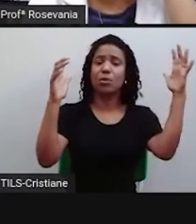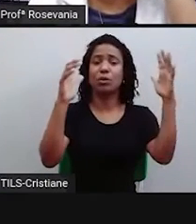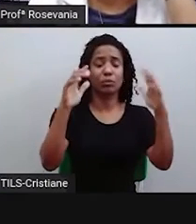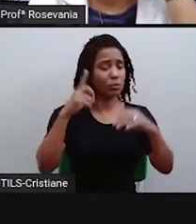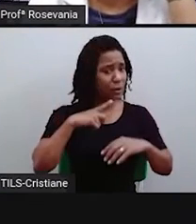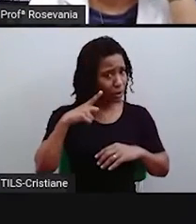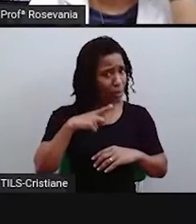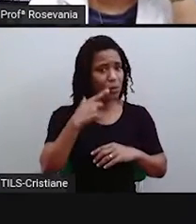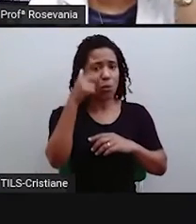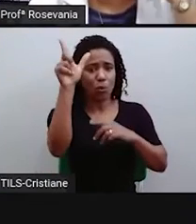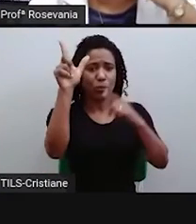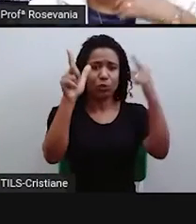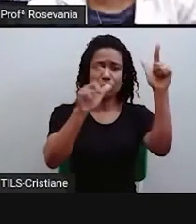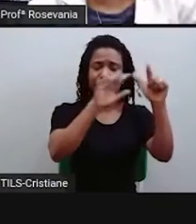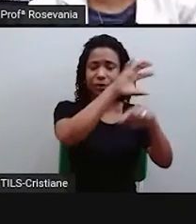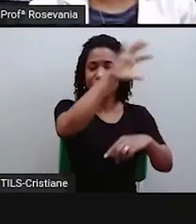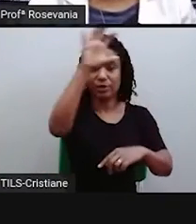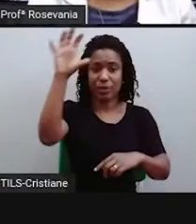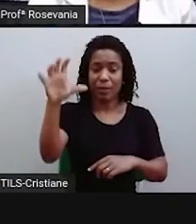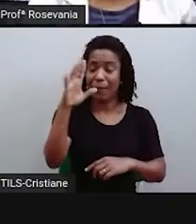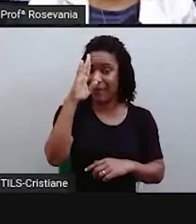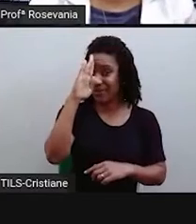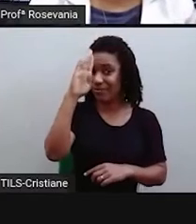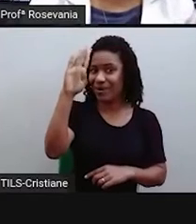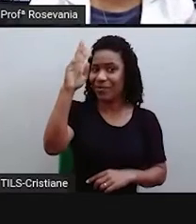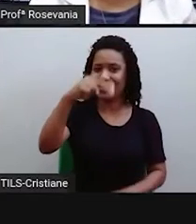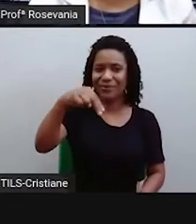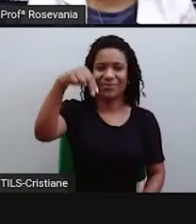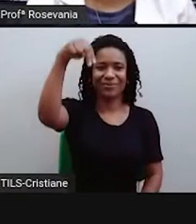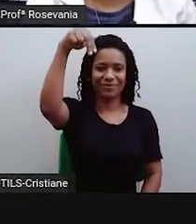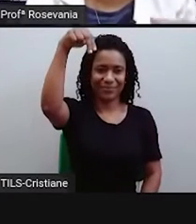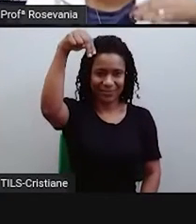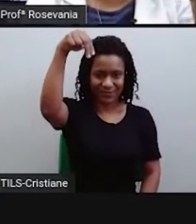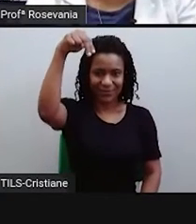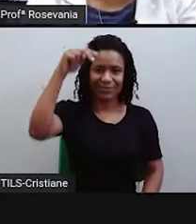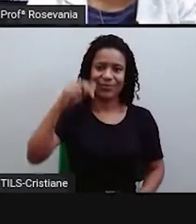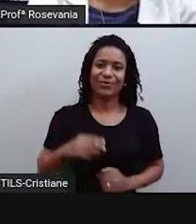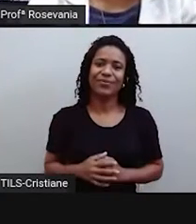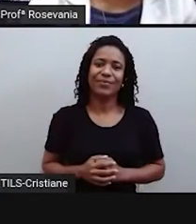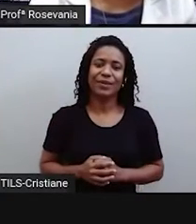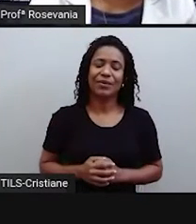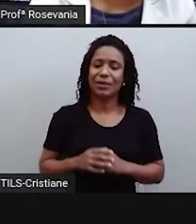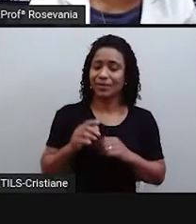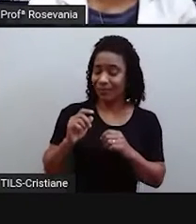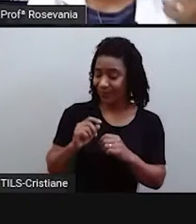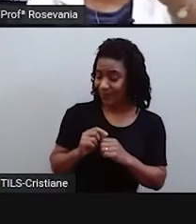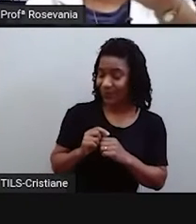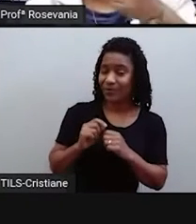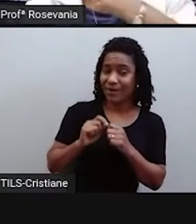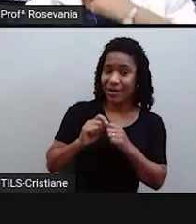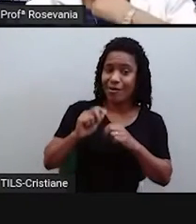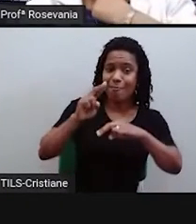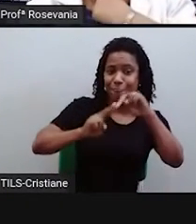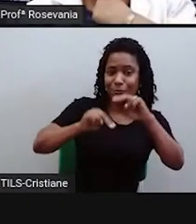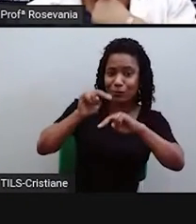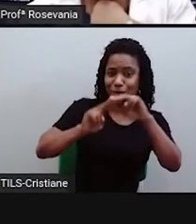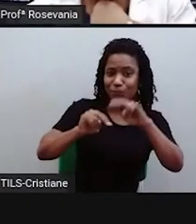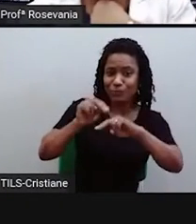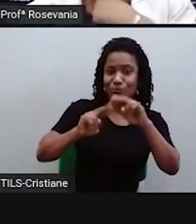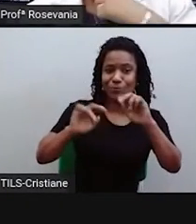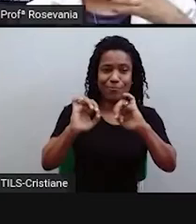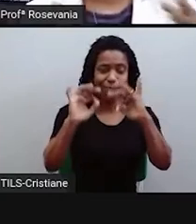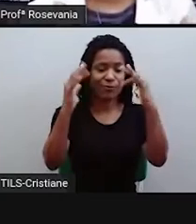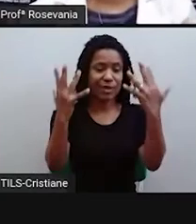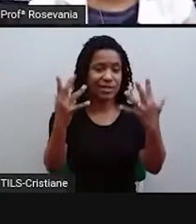cantos, mas a gente lembra logo da região norte. Quando a gente fala de festas juninas, que também tem no país todo, mas nós lembramos do